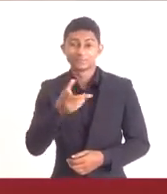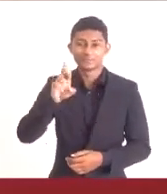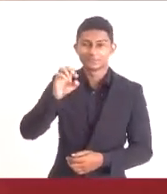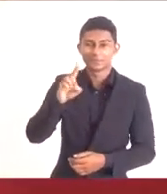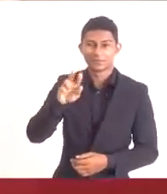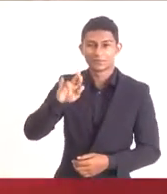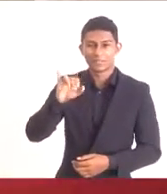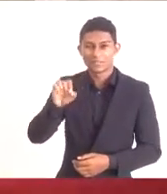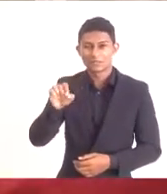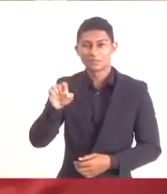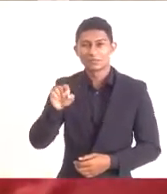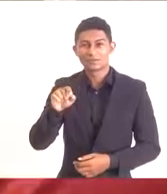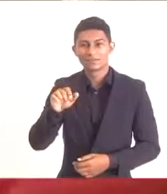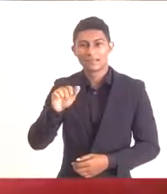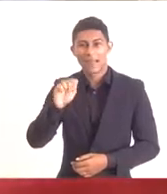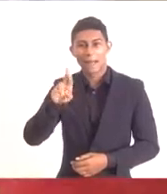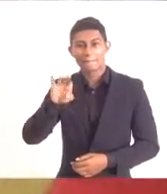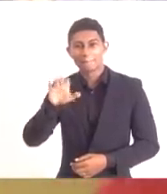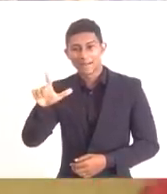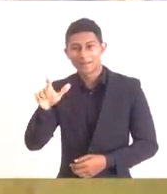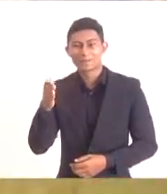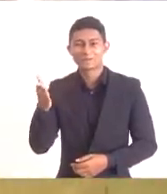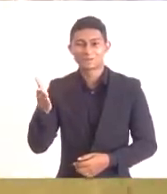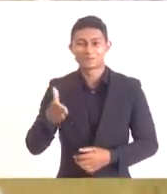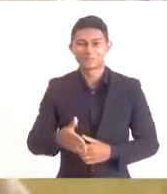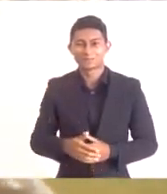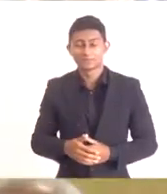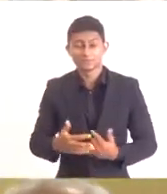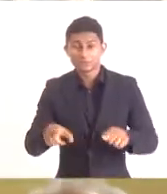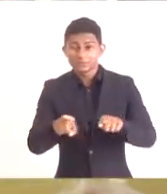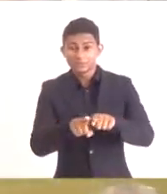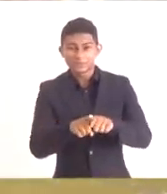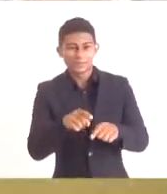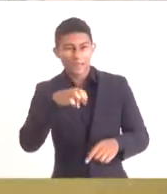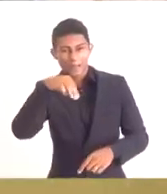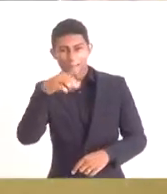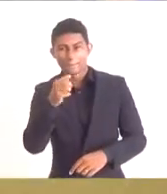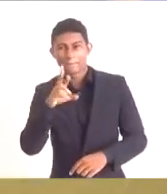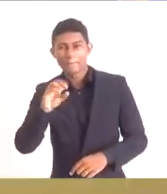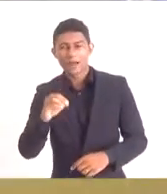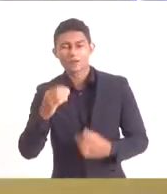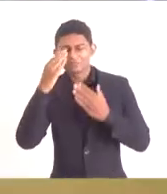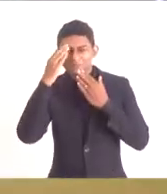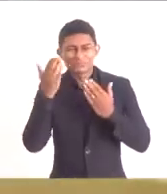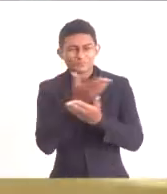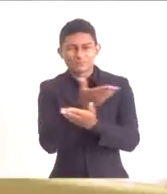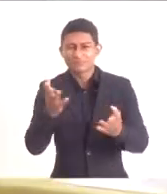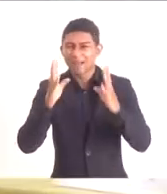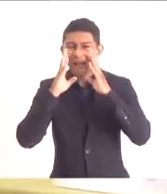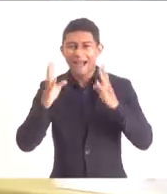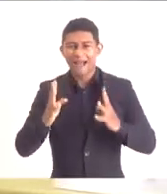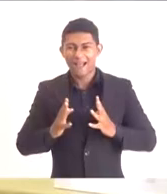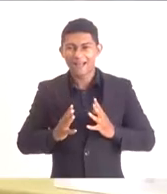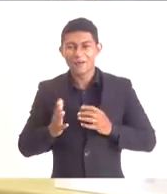Abreu, não Abel, e o nosso Marco Navega. Agradecer o carinho e atenção de todos.